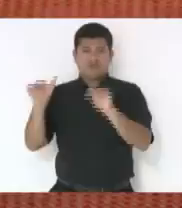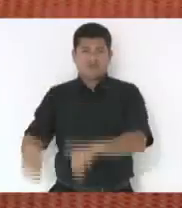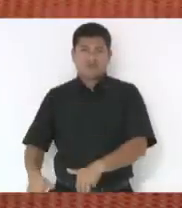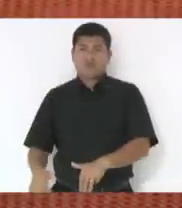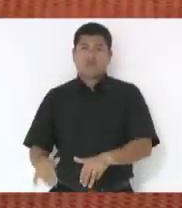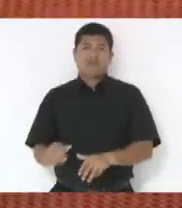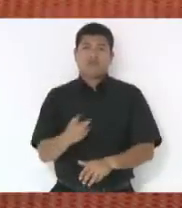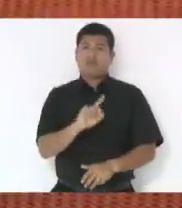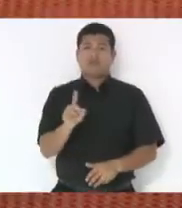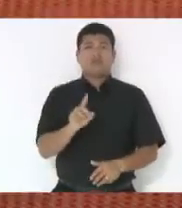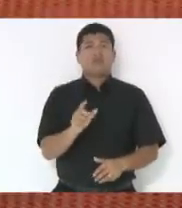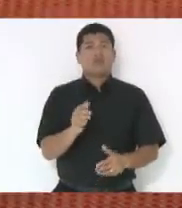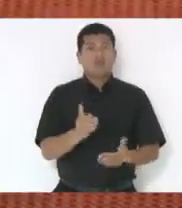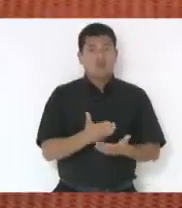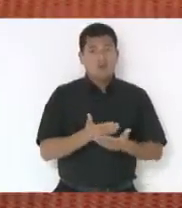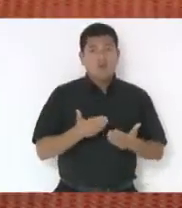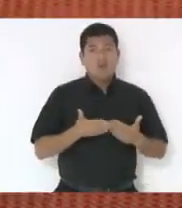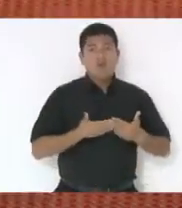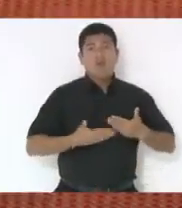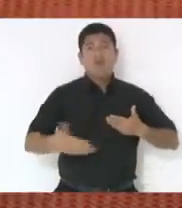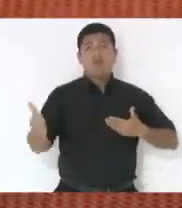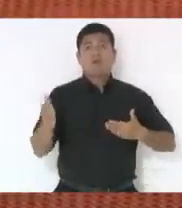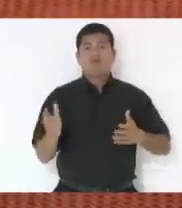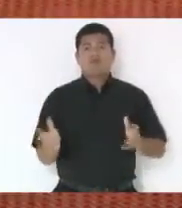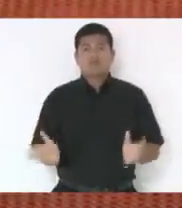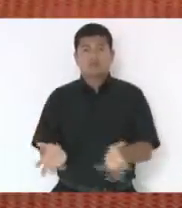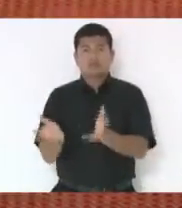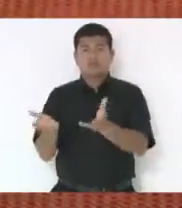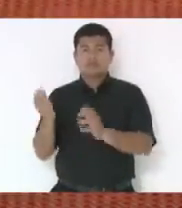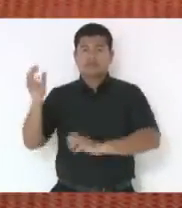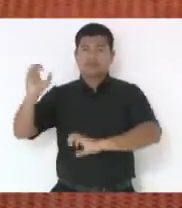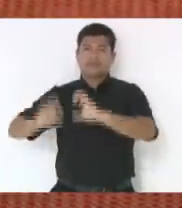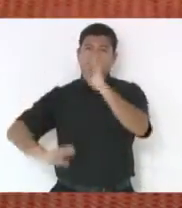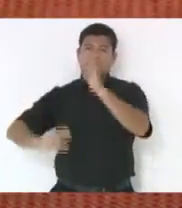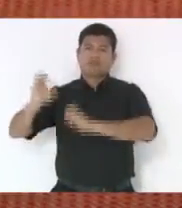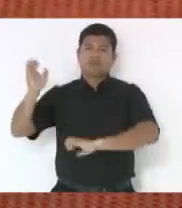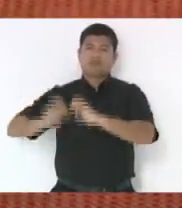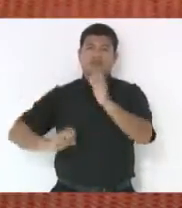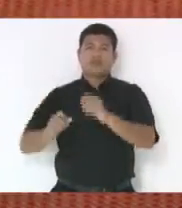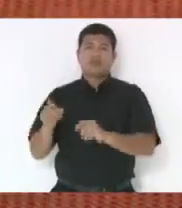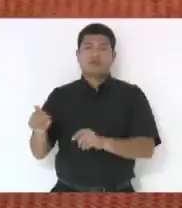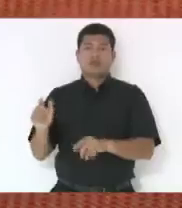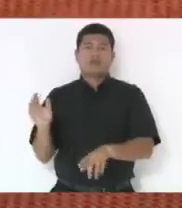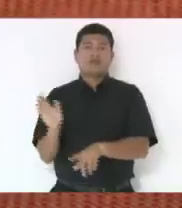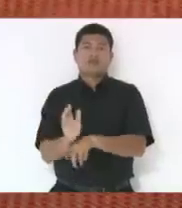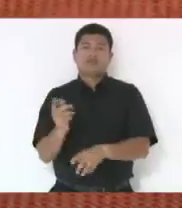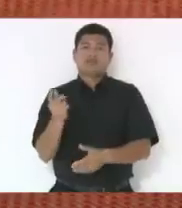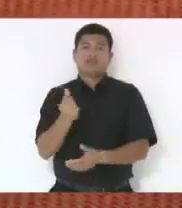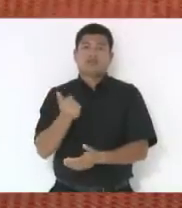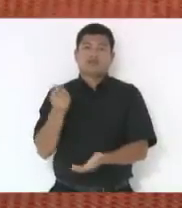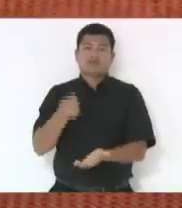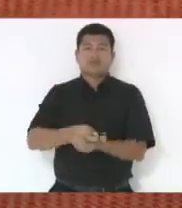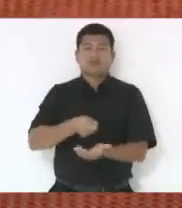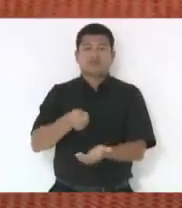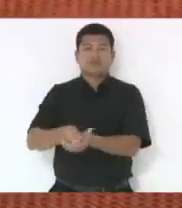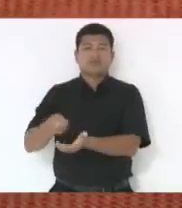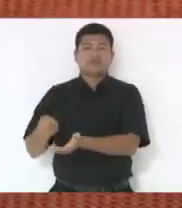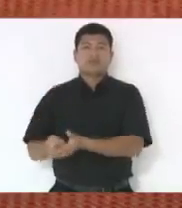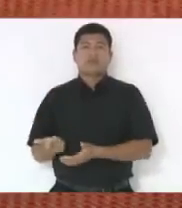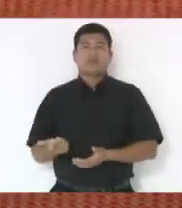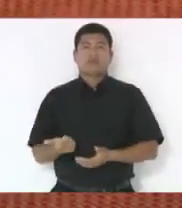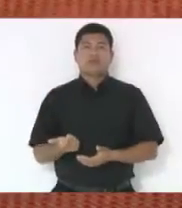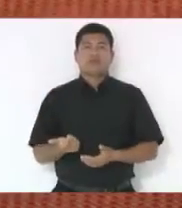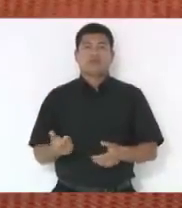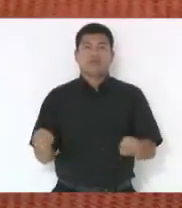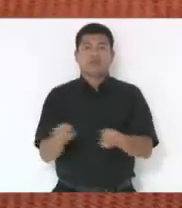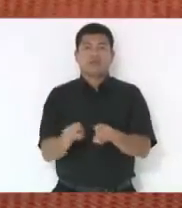Fruição do benefício. pela empresa contribuinte. Logo, o